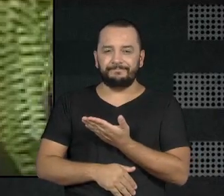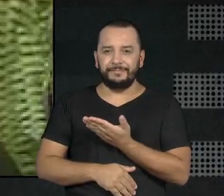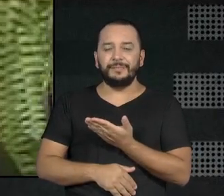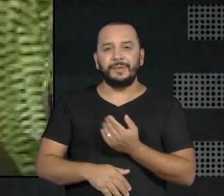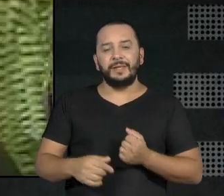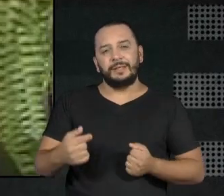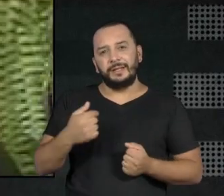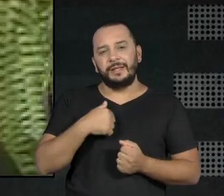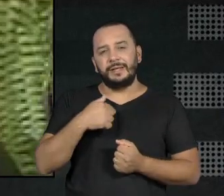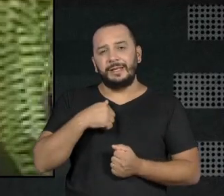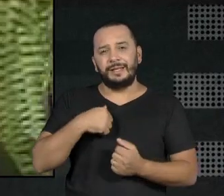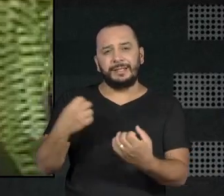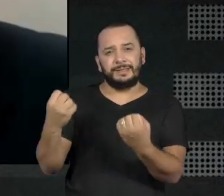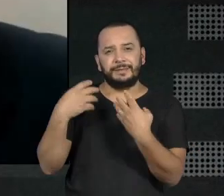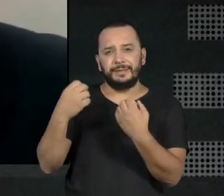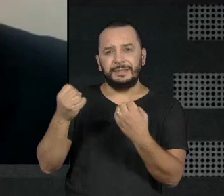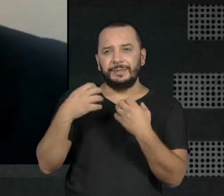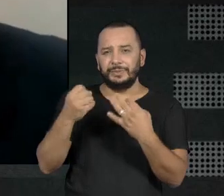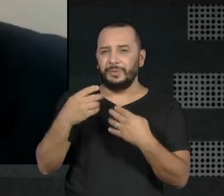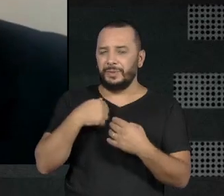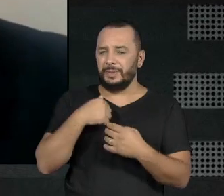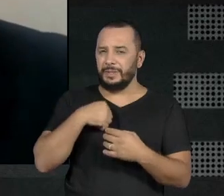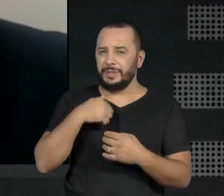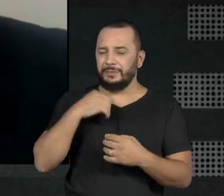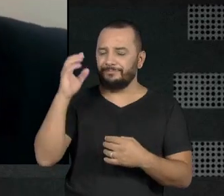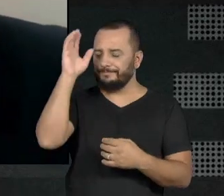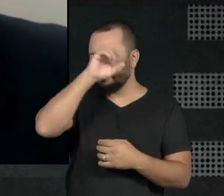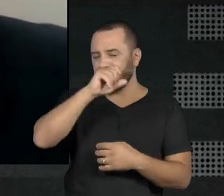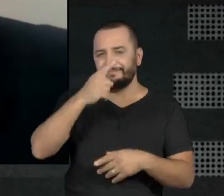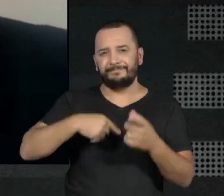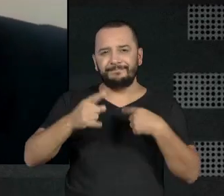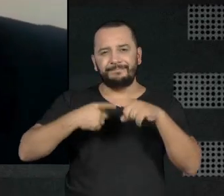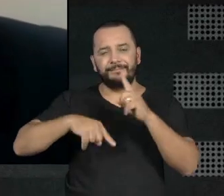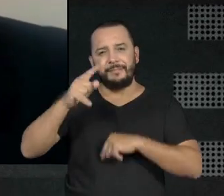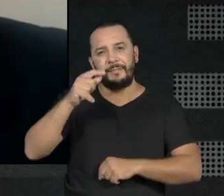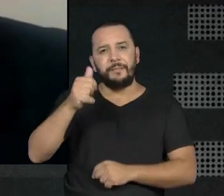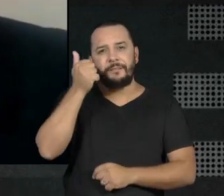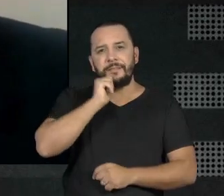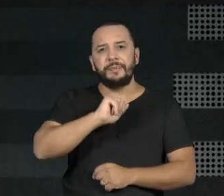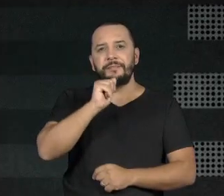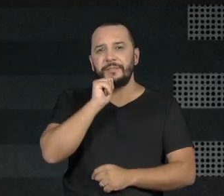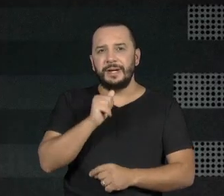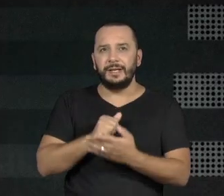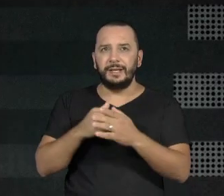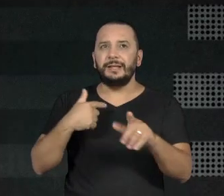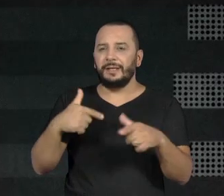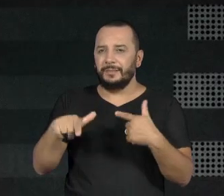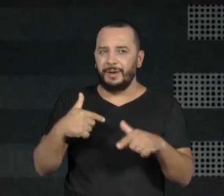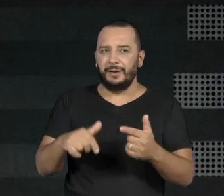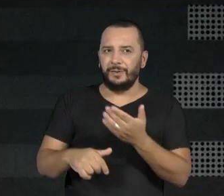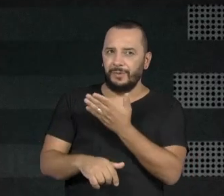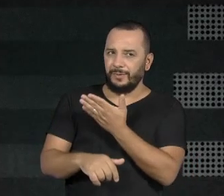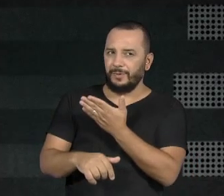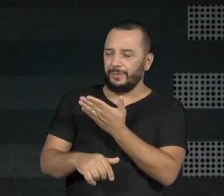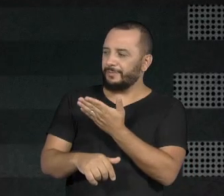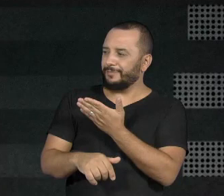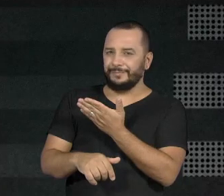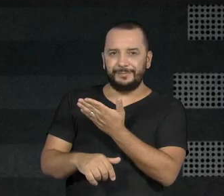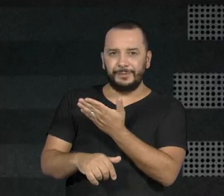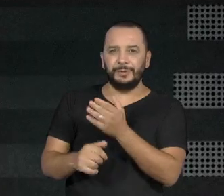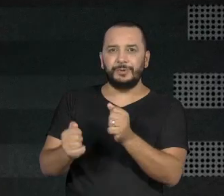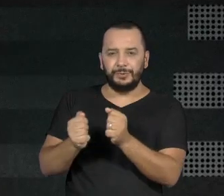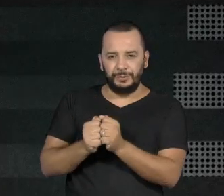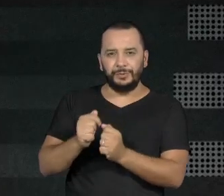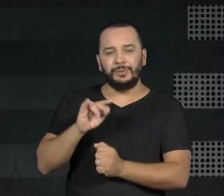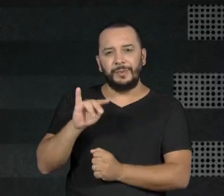mas é fácil e difícil de realizar, né? Eu era uma grande mãe. Minha mãe era do meio. Minha mãe trabalhou com o Grande Otelo, no cassino. Meu pai também